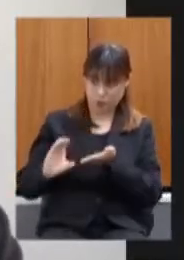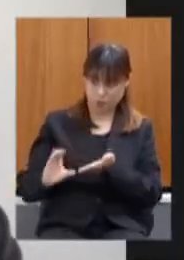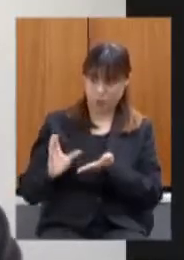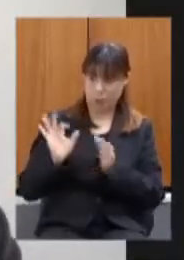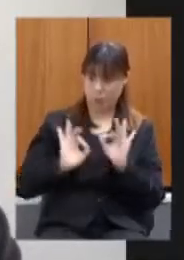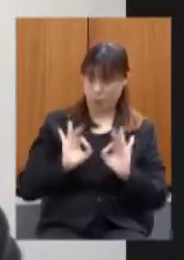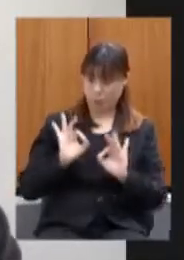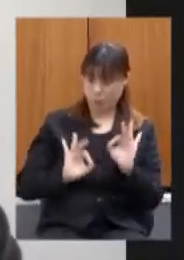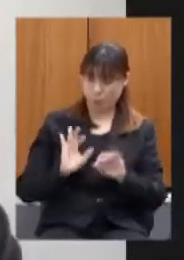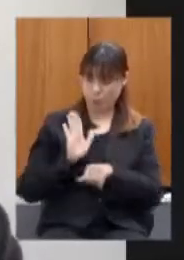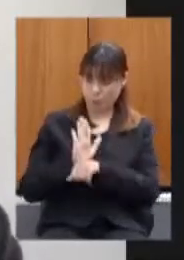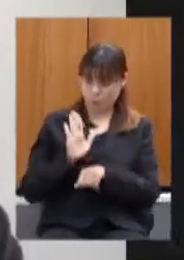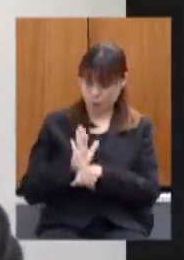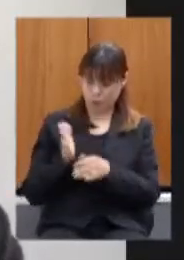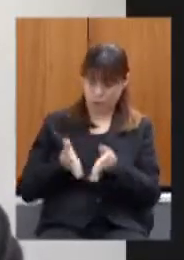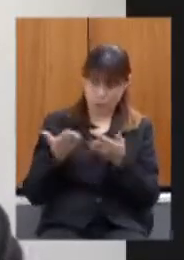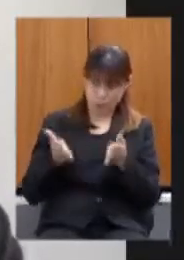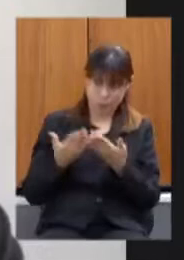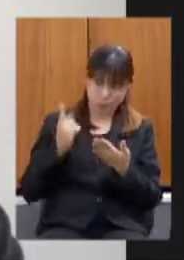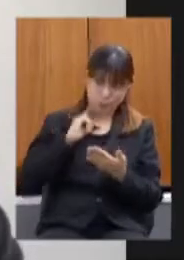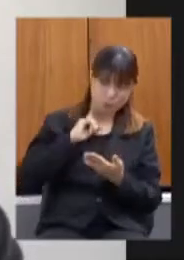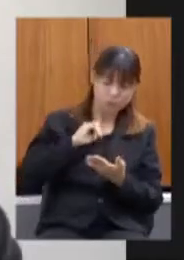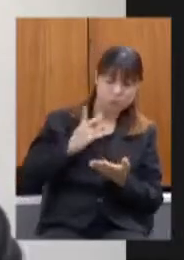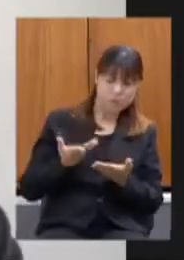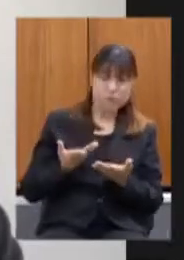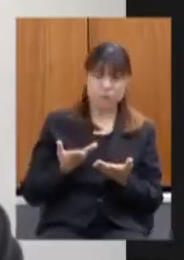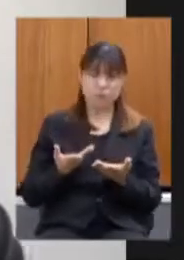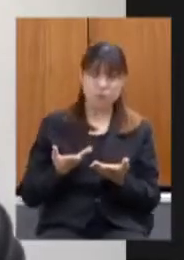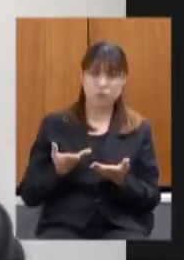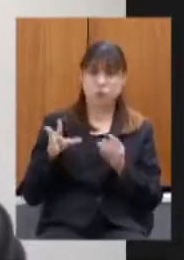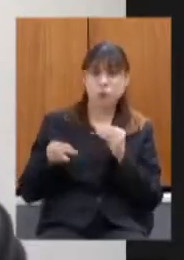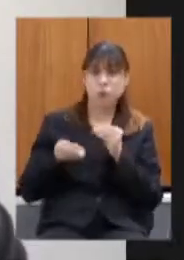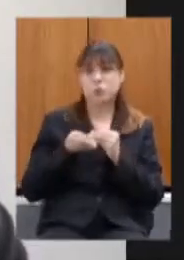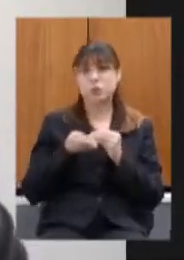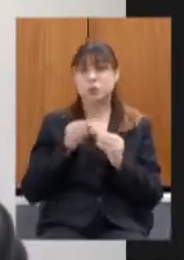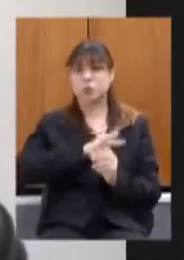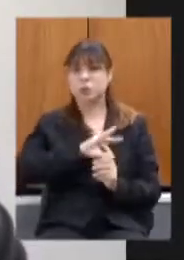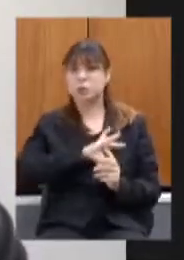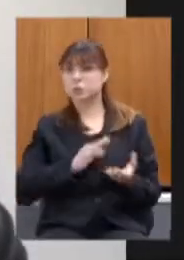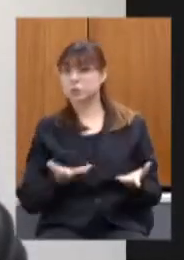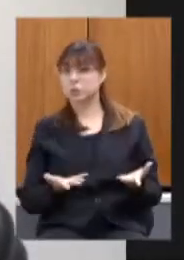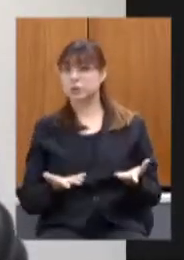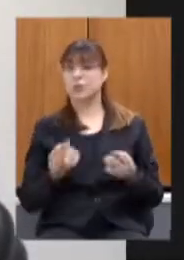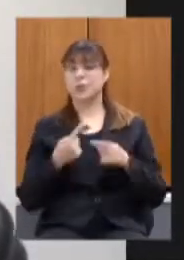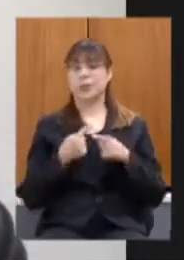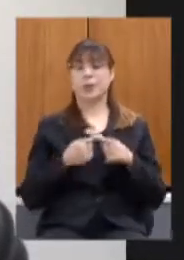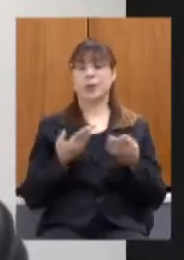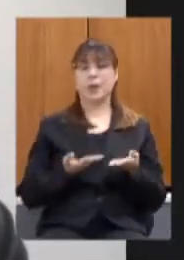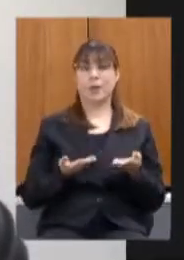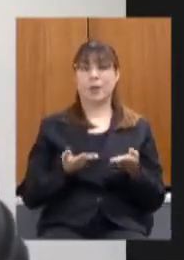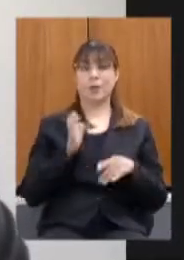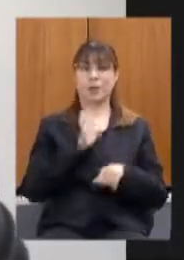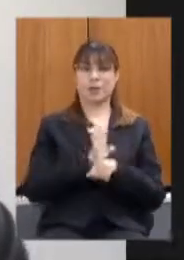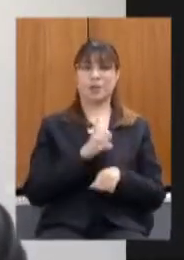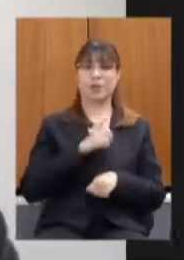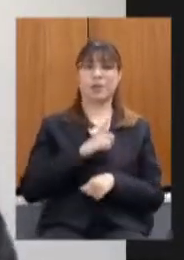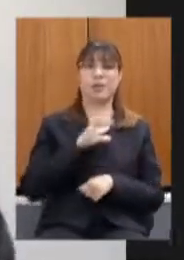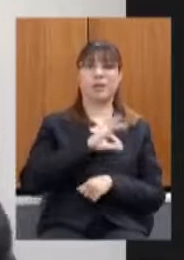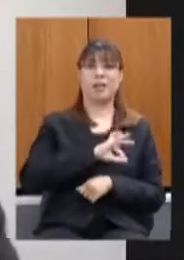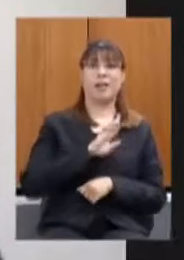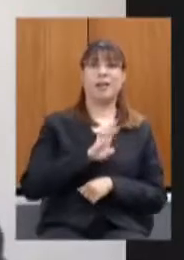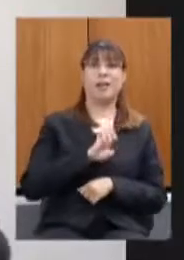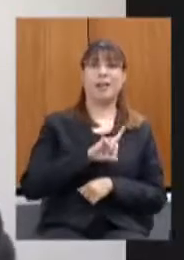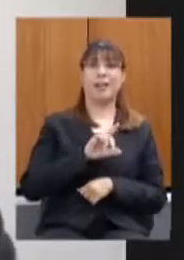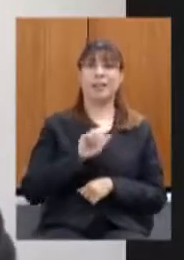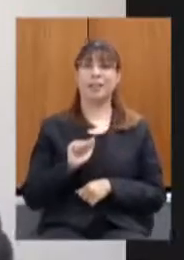programa complementar de transferência de renda hoje o estado renda Minas se ele anualizando